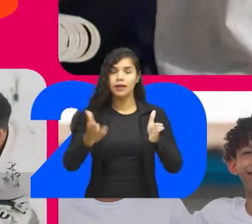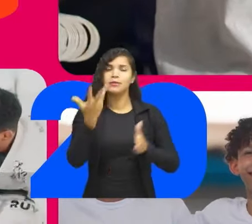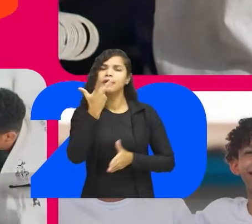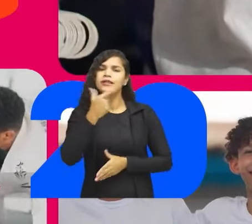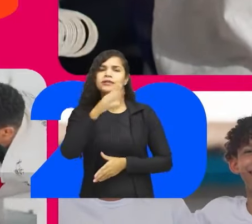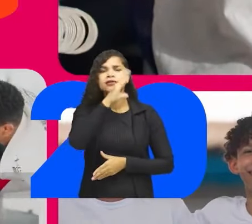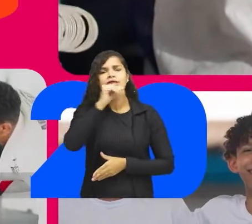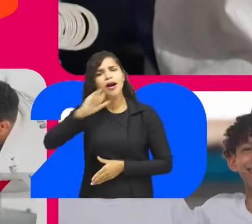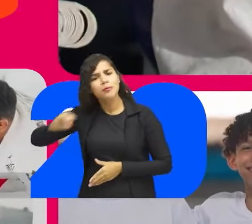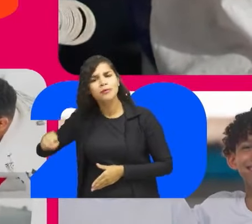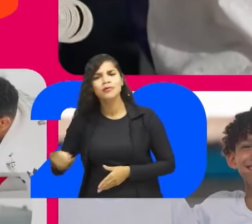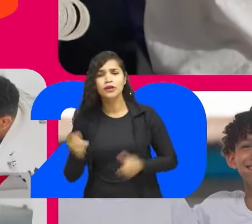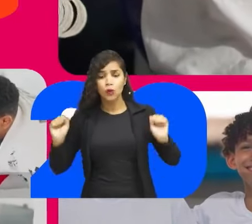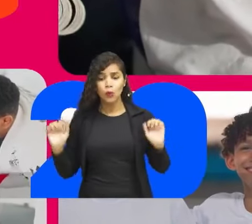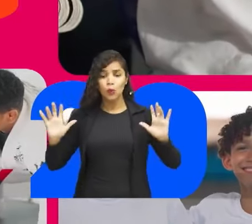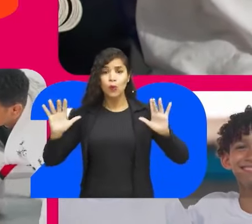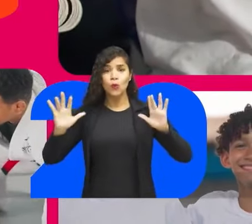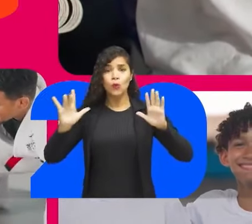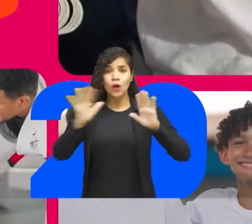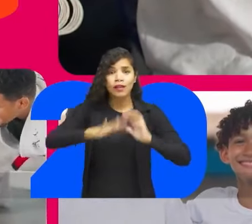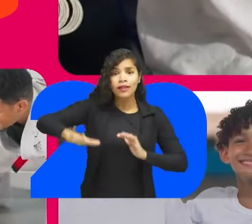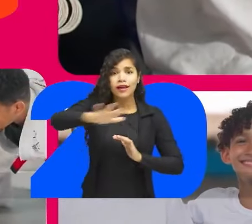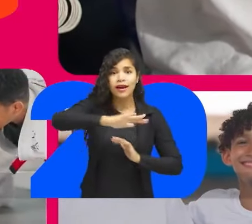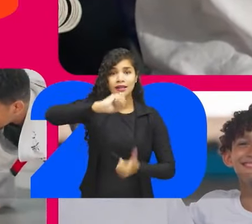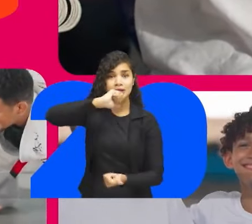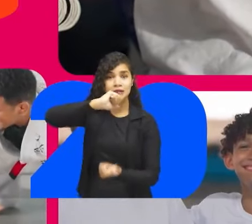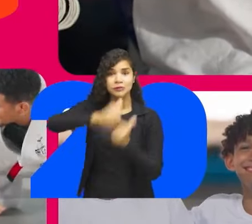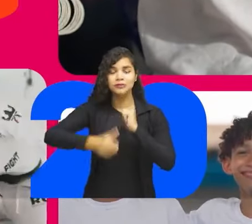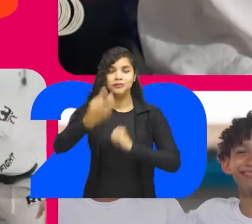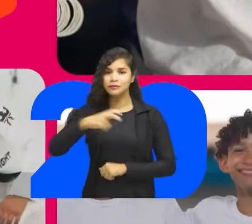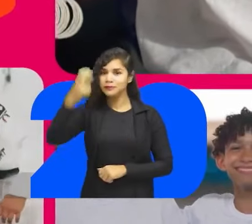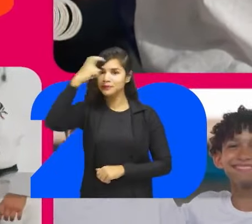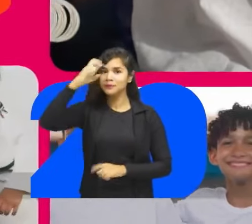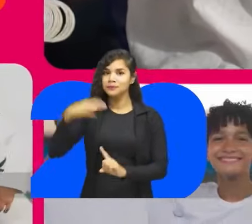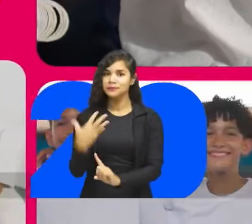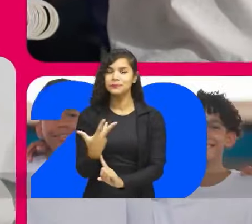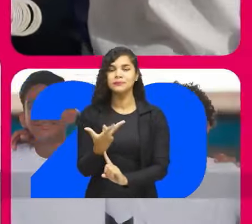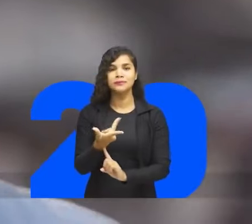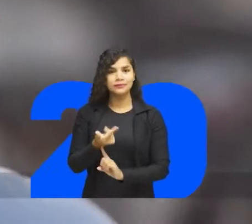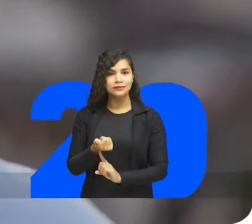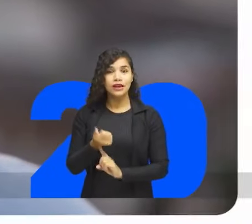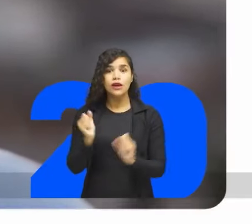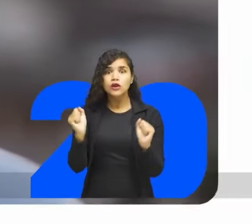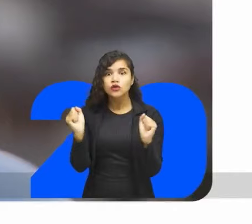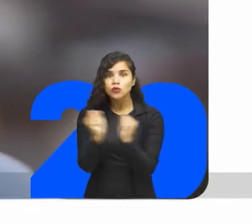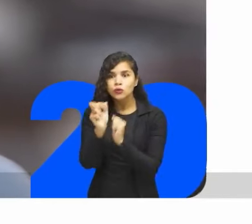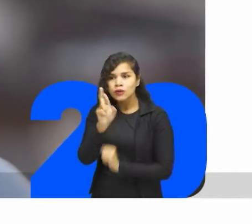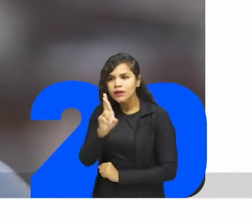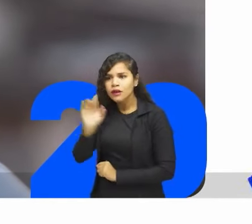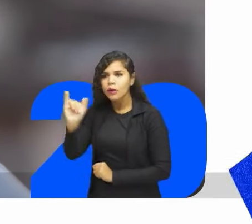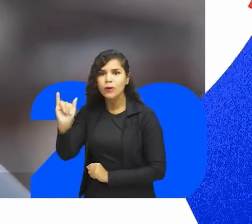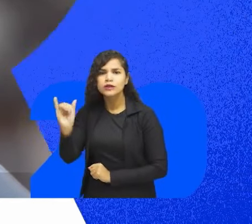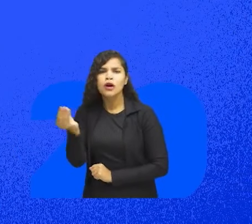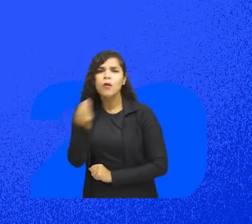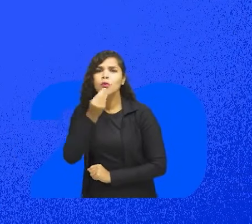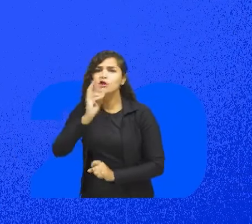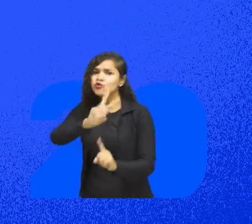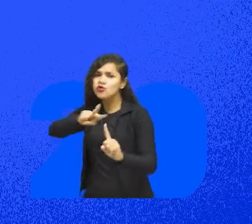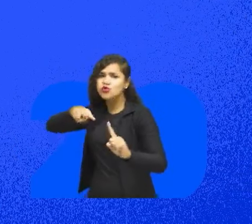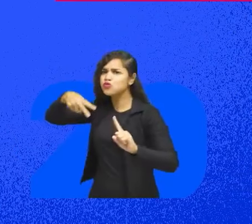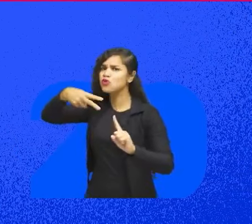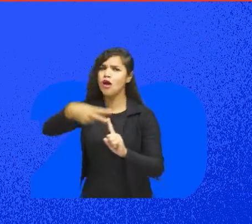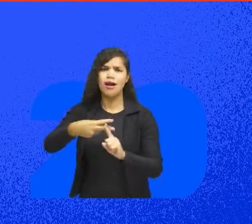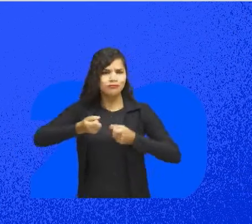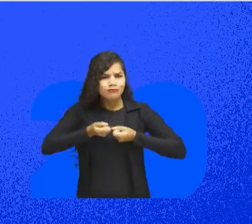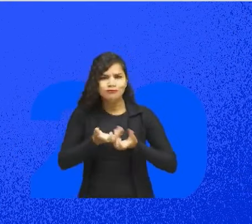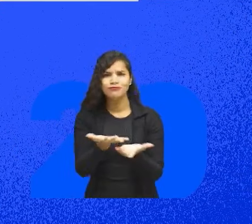Para que crianças e adolescentes possam ter atividades de esporte, cultura e arte Com o Rui, as oportunidades vão chegar